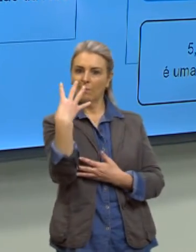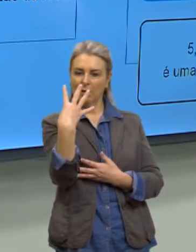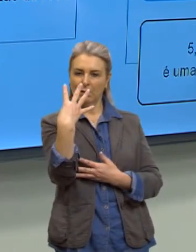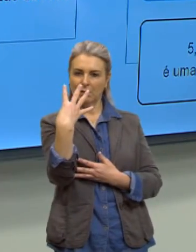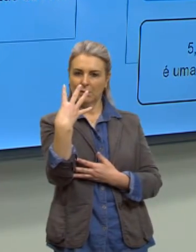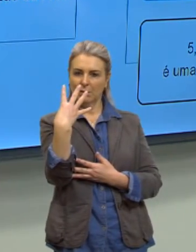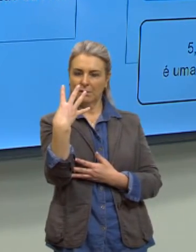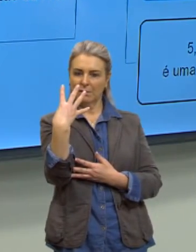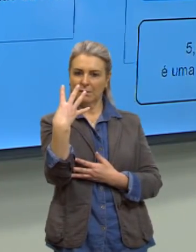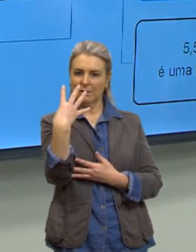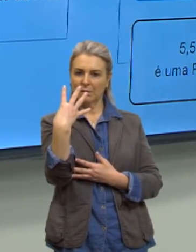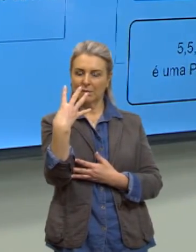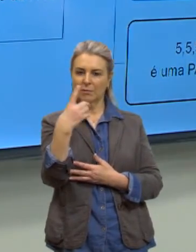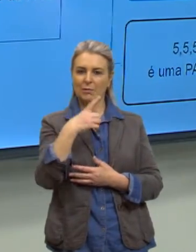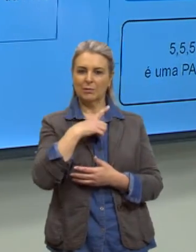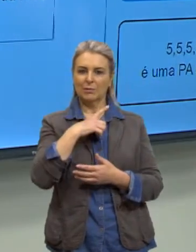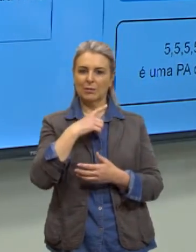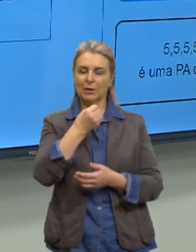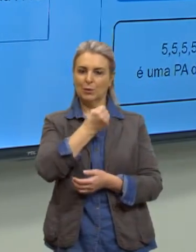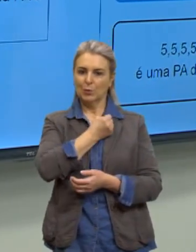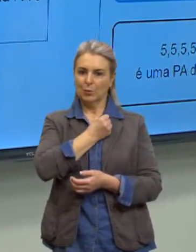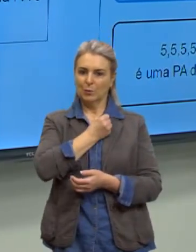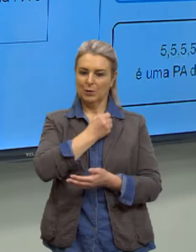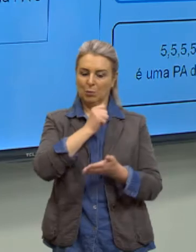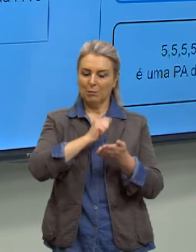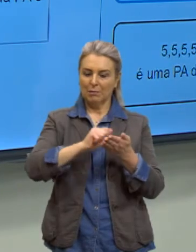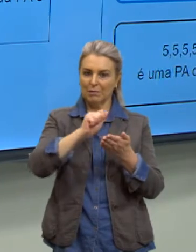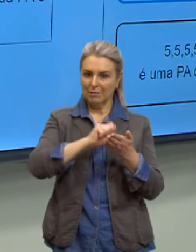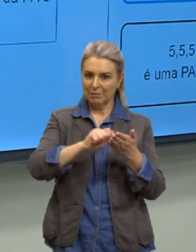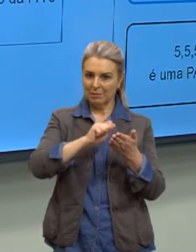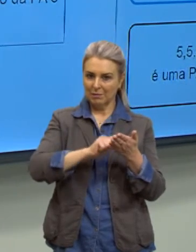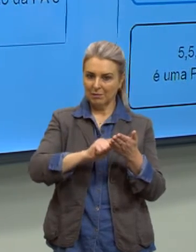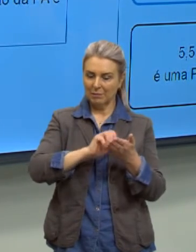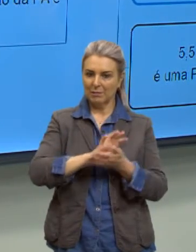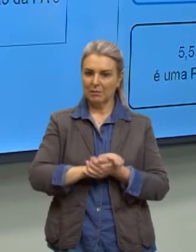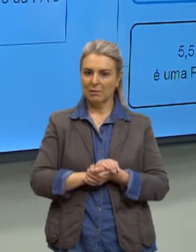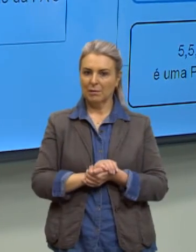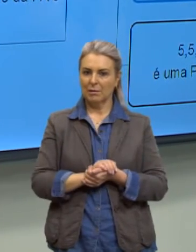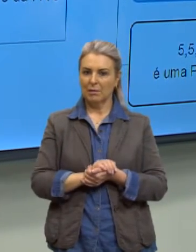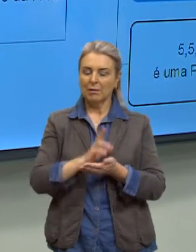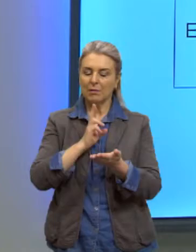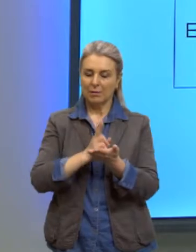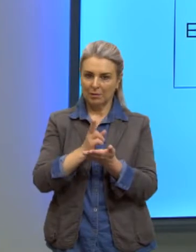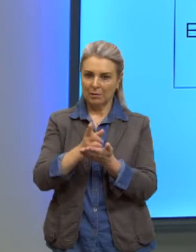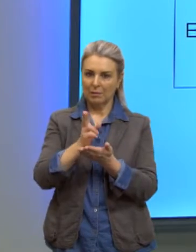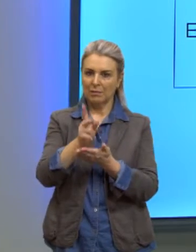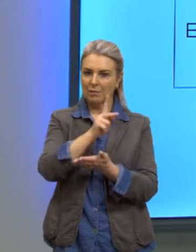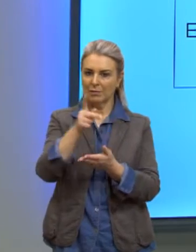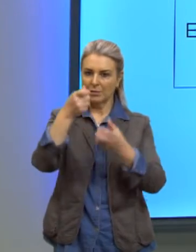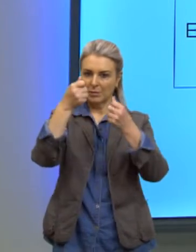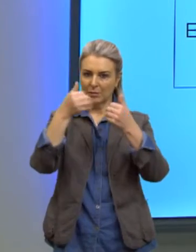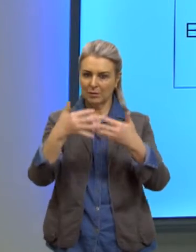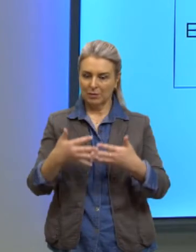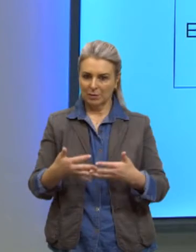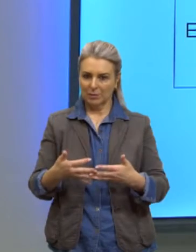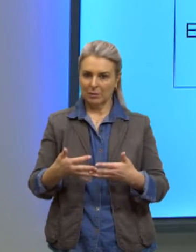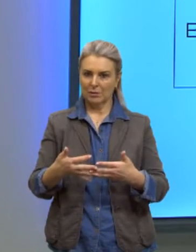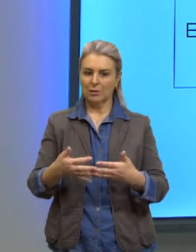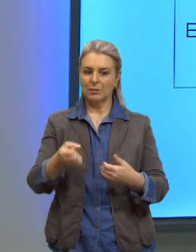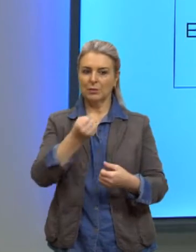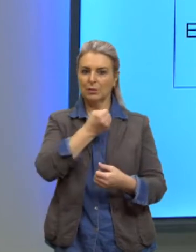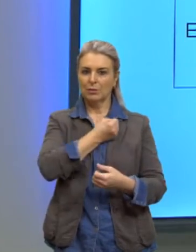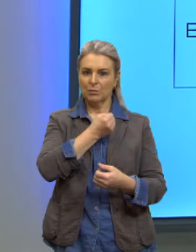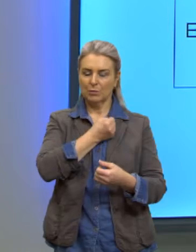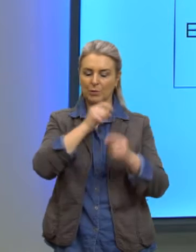Quando eu tenho a razão escrita, isso aqui nós vimos lá na sequência, a sequência numérica está entre